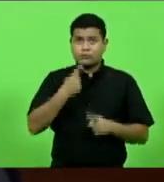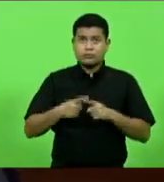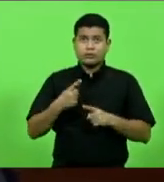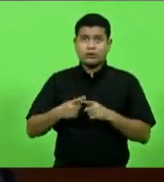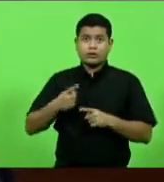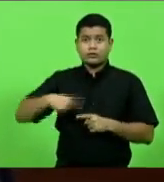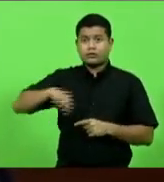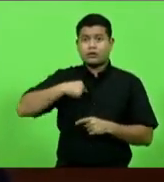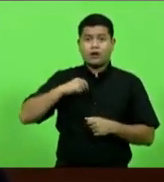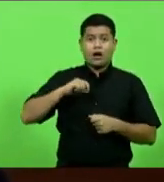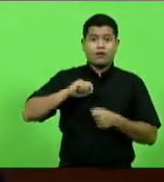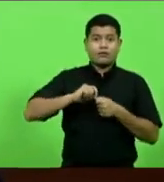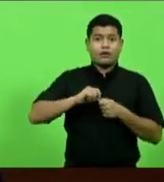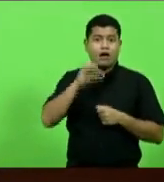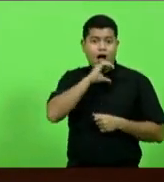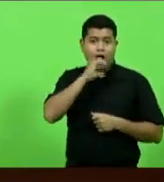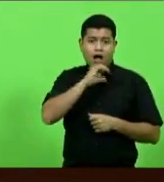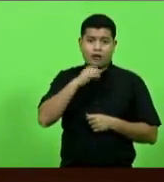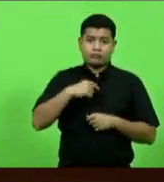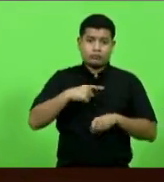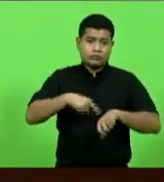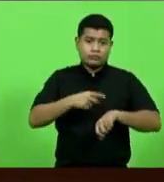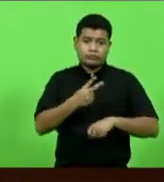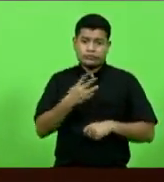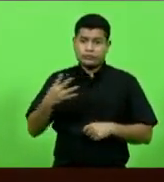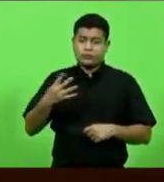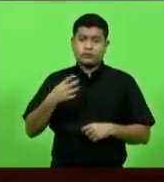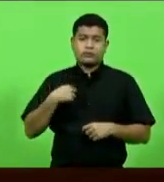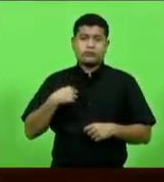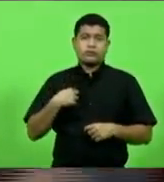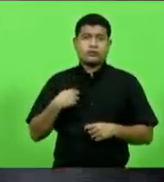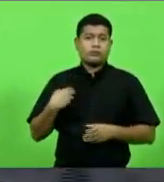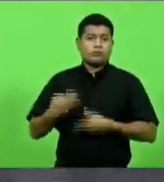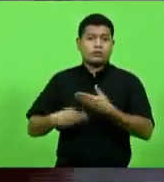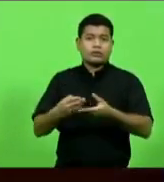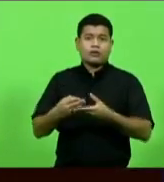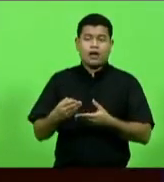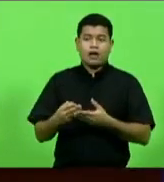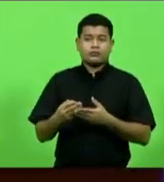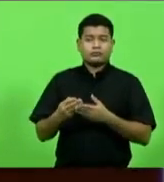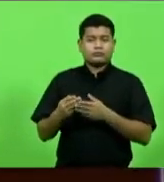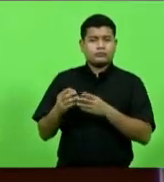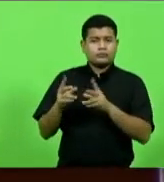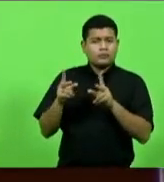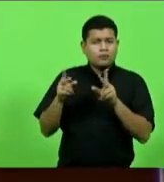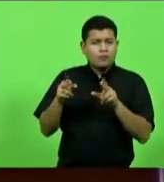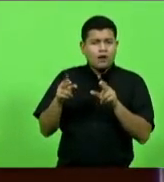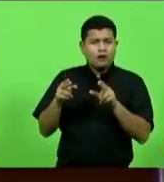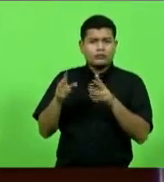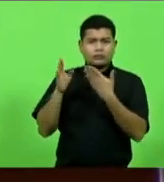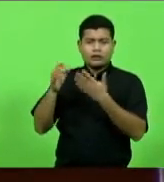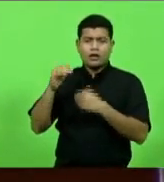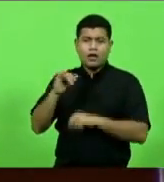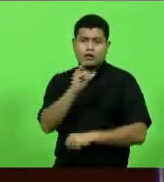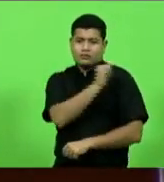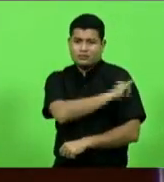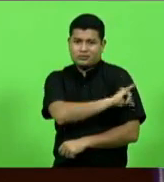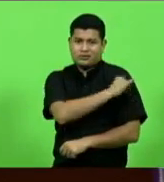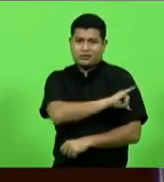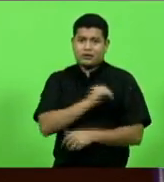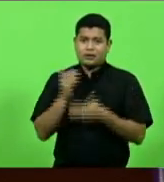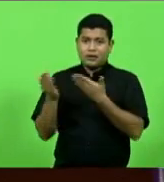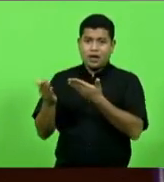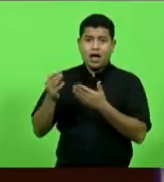outro fizemos em 24 horas? No processo parecido no Rio de Janeiro, a ministra Carmen Lúcia do Supremo Tribunal Federal